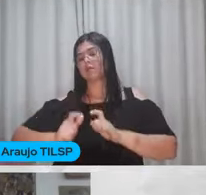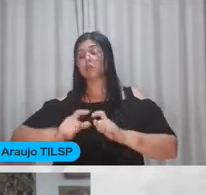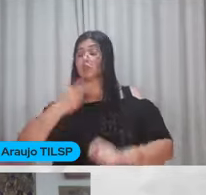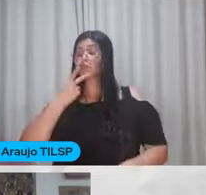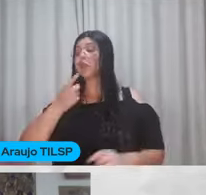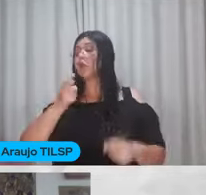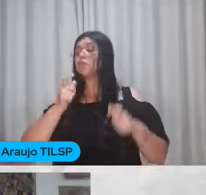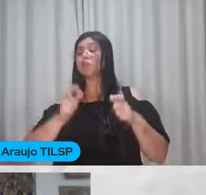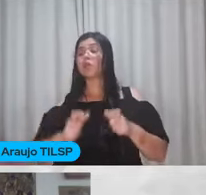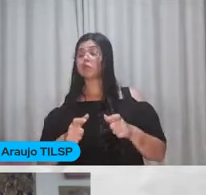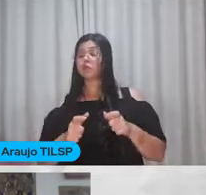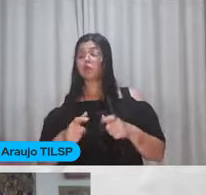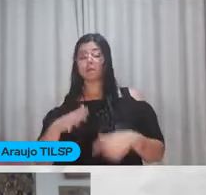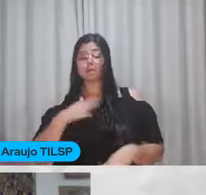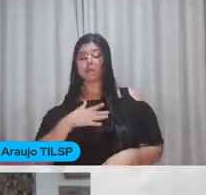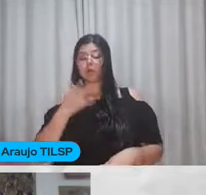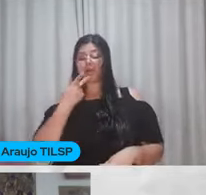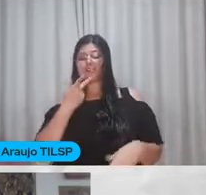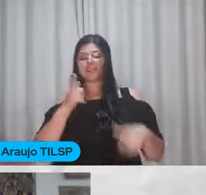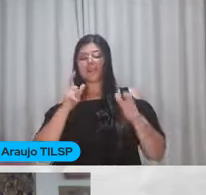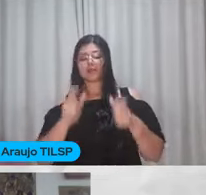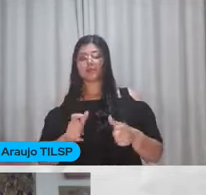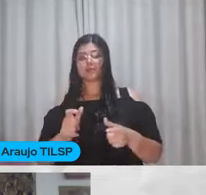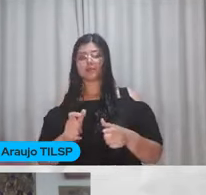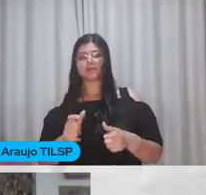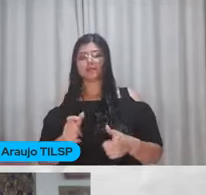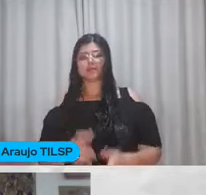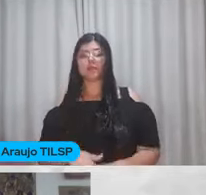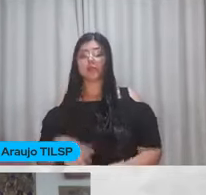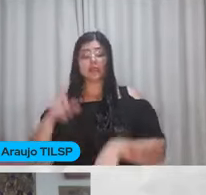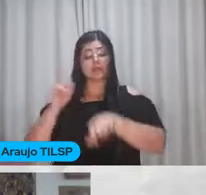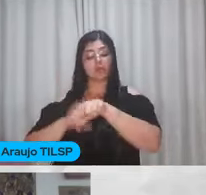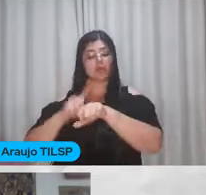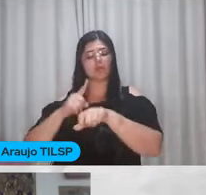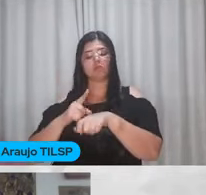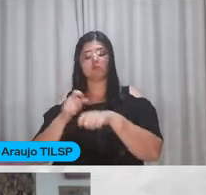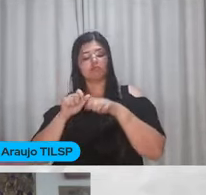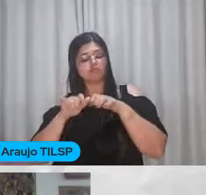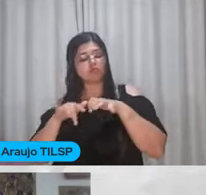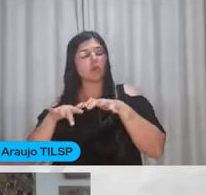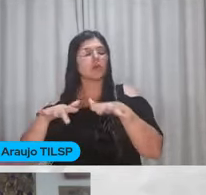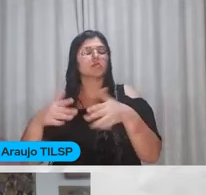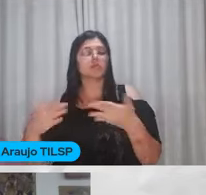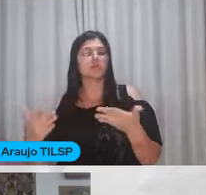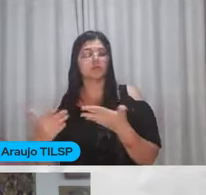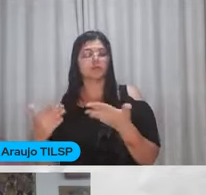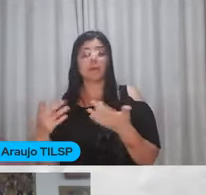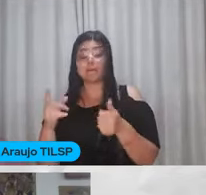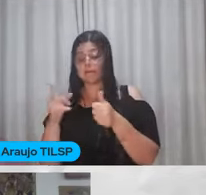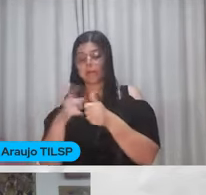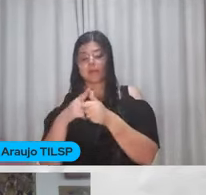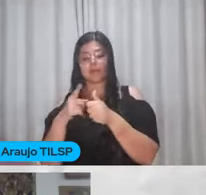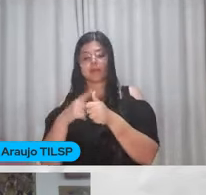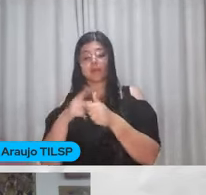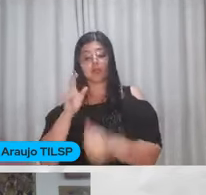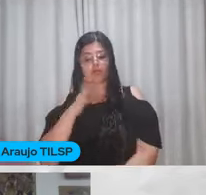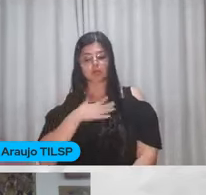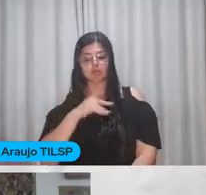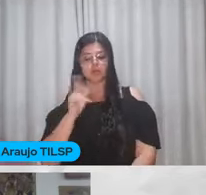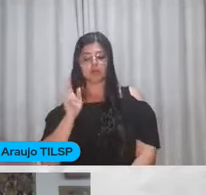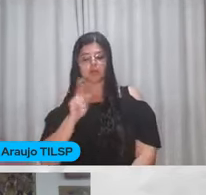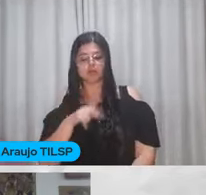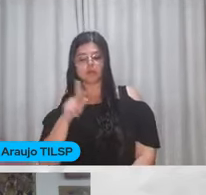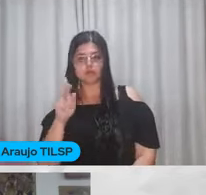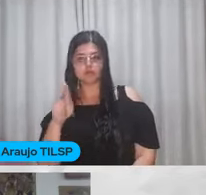falamos Qual o meu lugar De fala Nesse momento Que a gente Tá compartilhando aqui Bom Primeiro lugar Eu sou professora